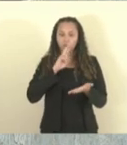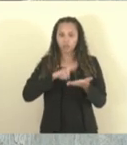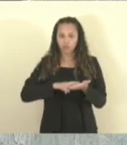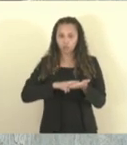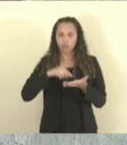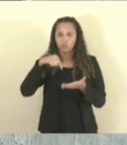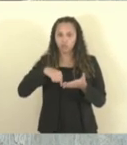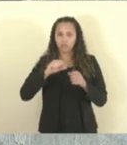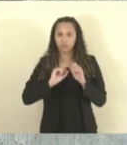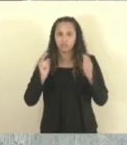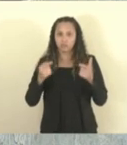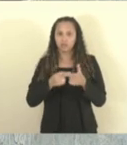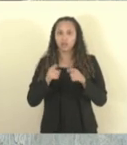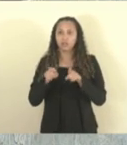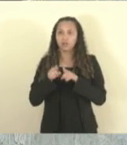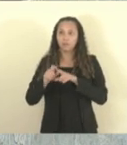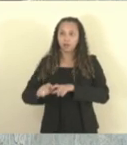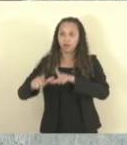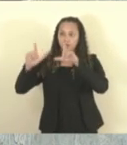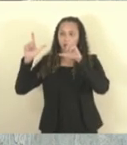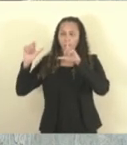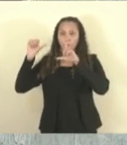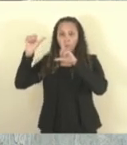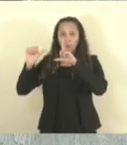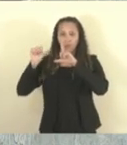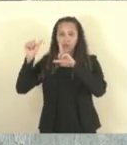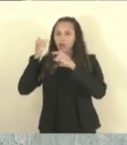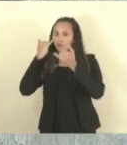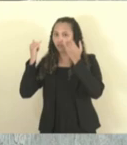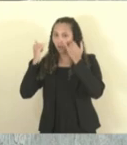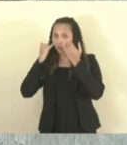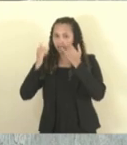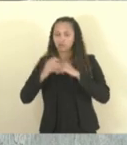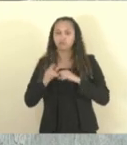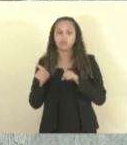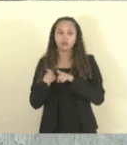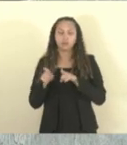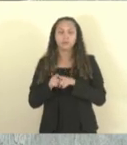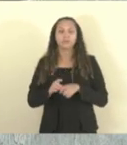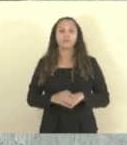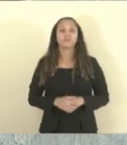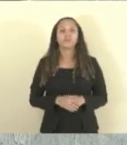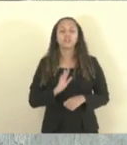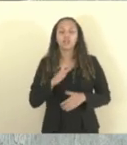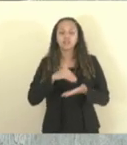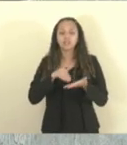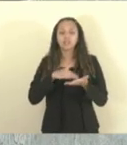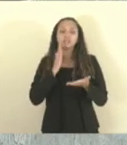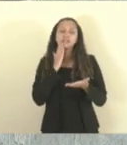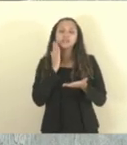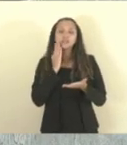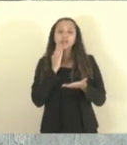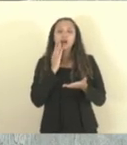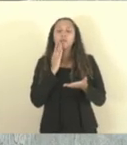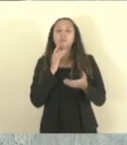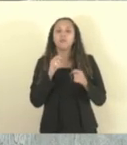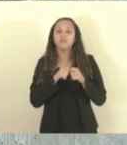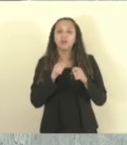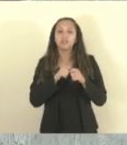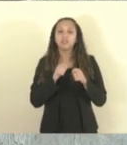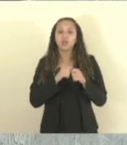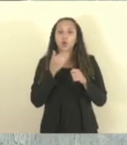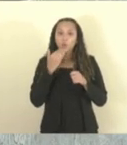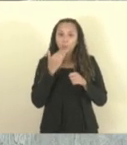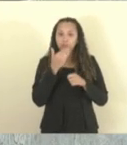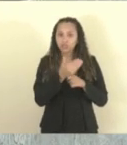Casa e do painel eletrônico do plenário de seu Cardoso. Ciente a Secretaria para providenciar a